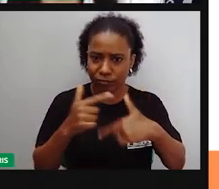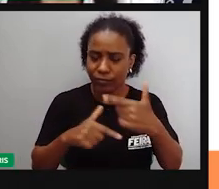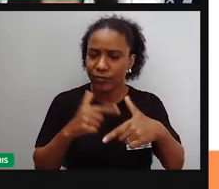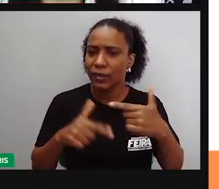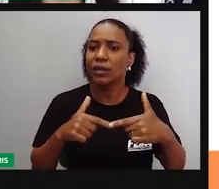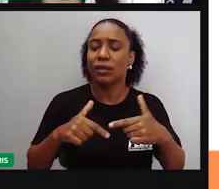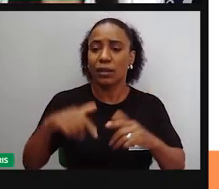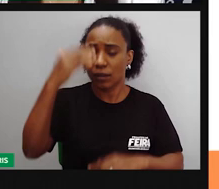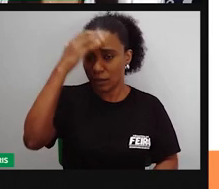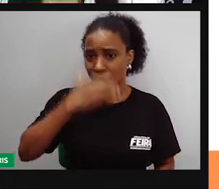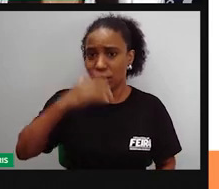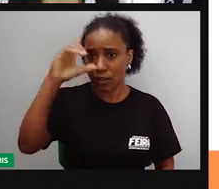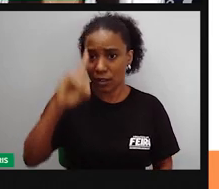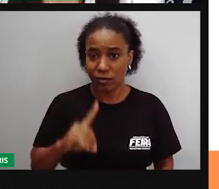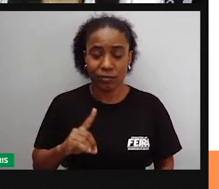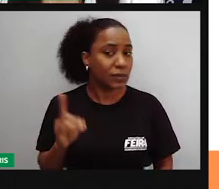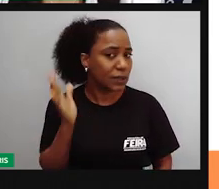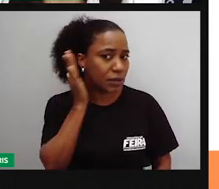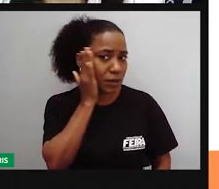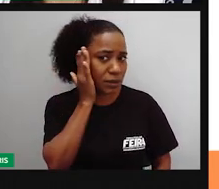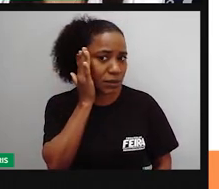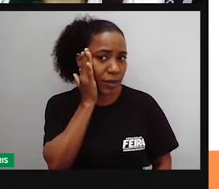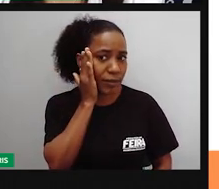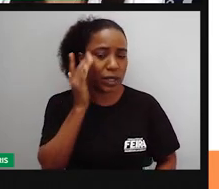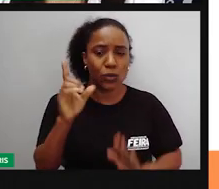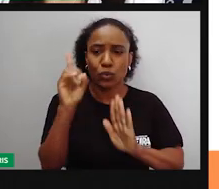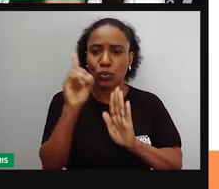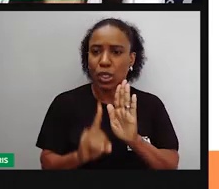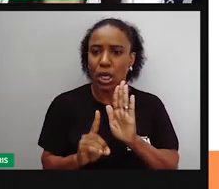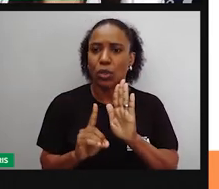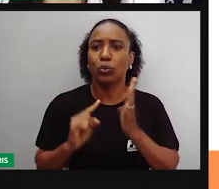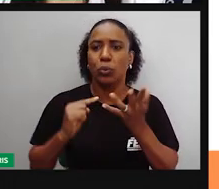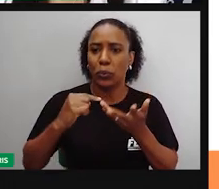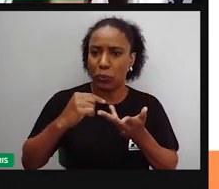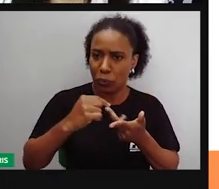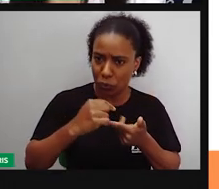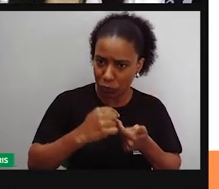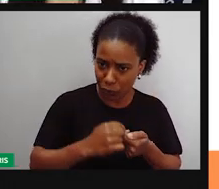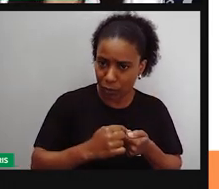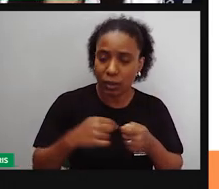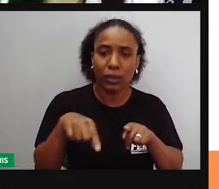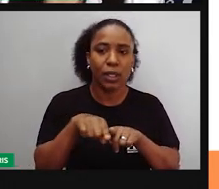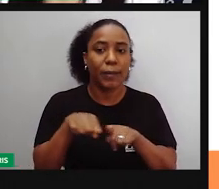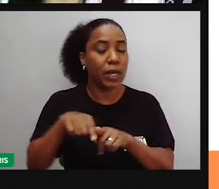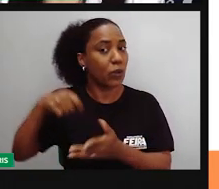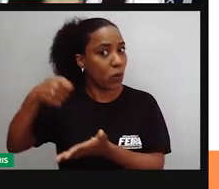seus direitos e obrigações, garantindo que sejam colocados em prática.